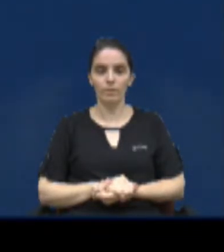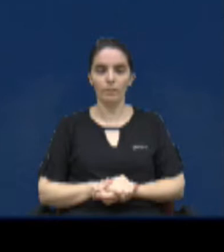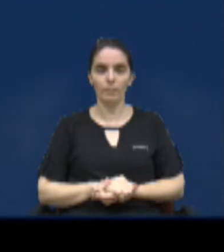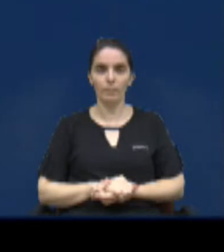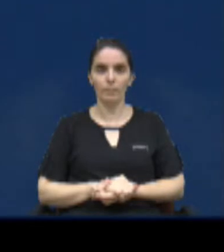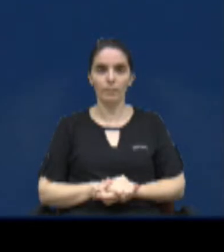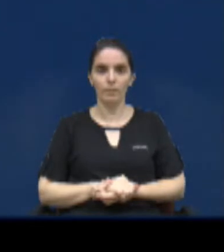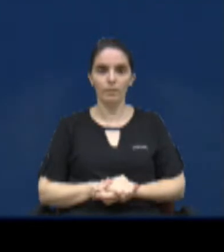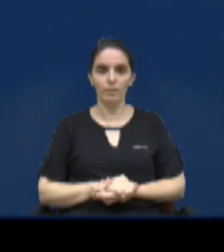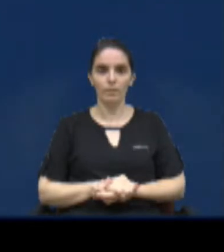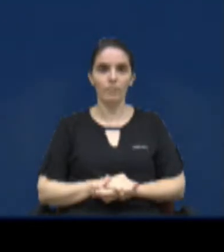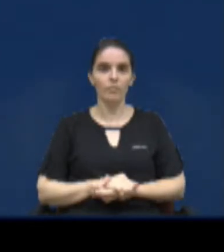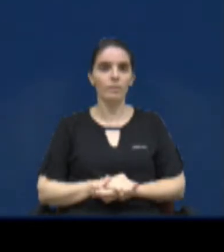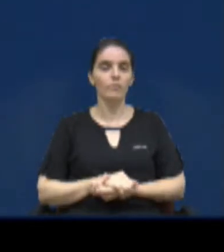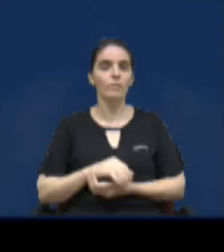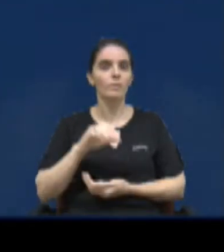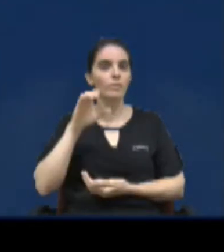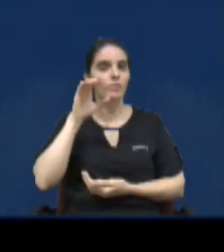Constância Félix